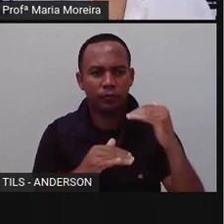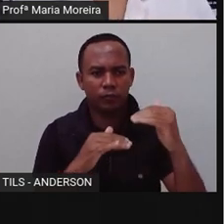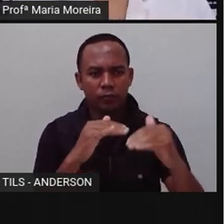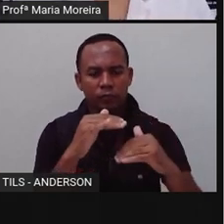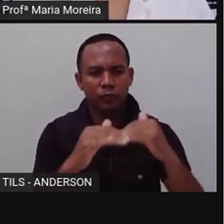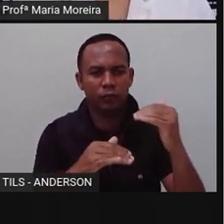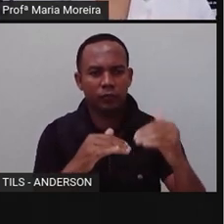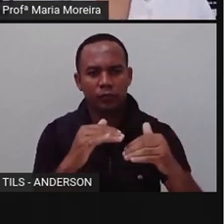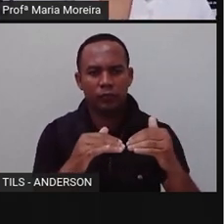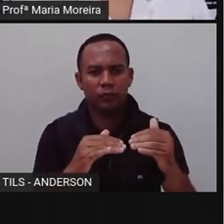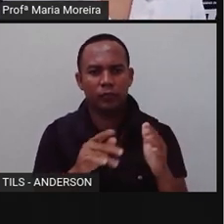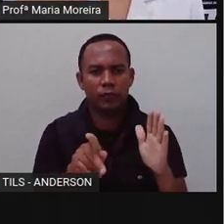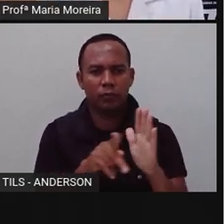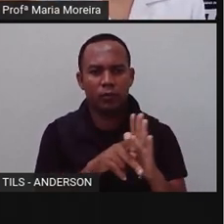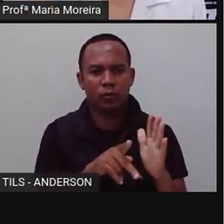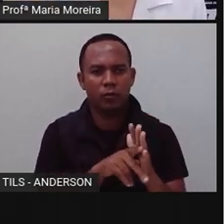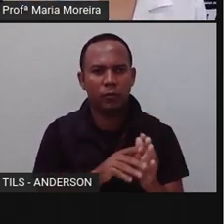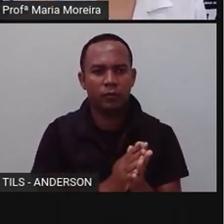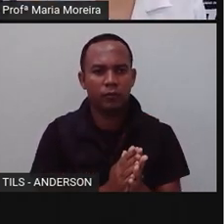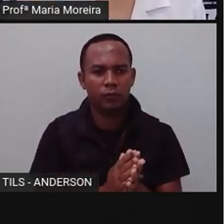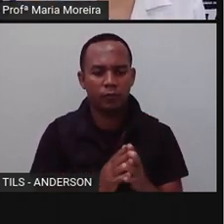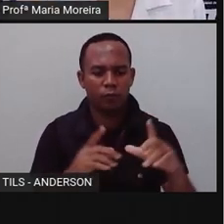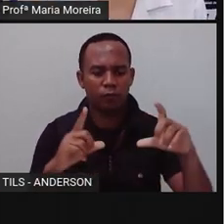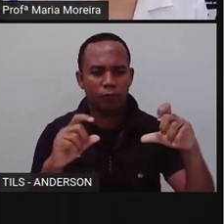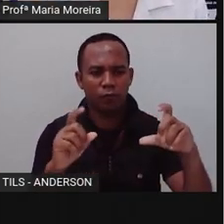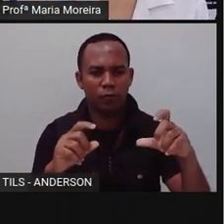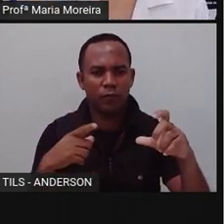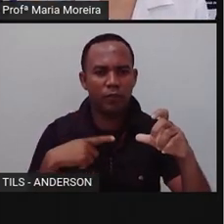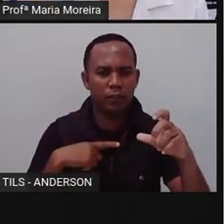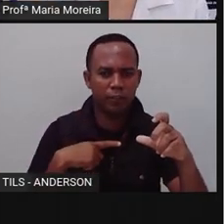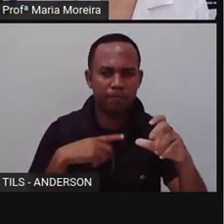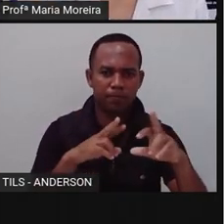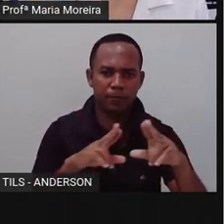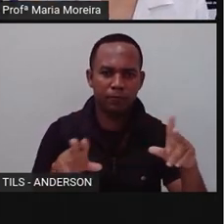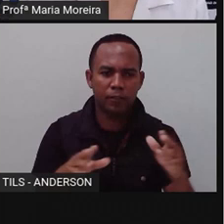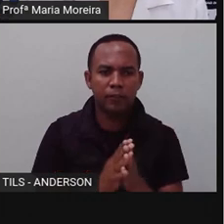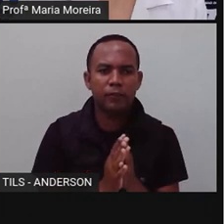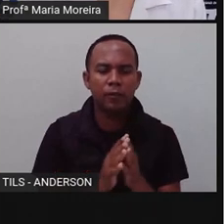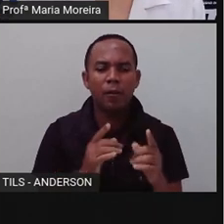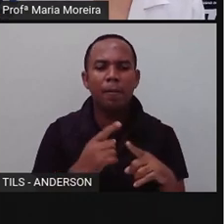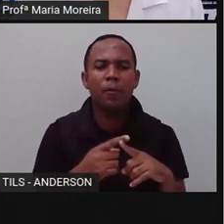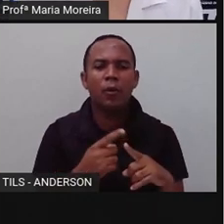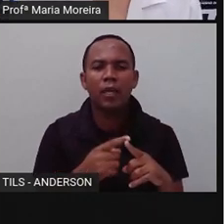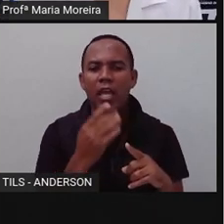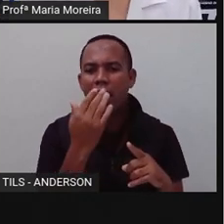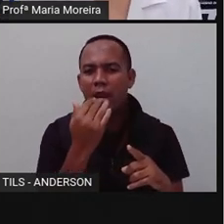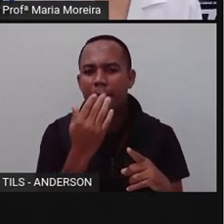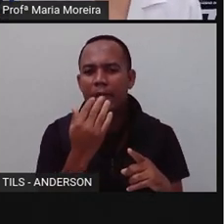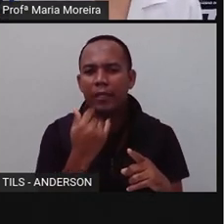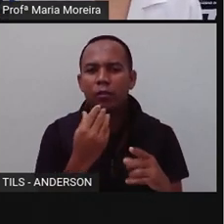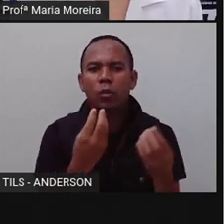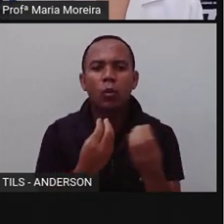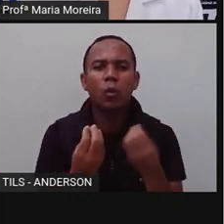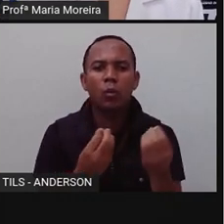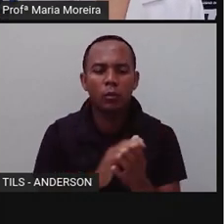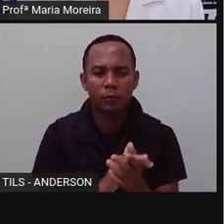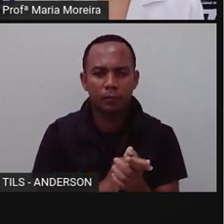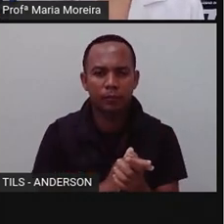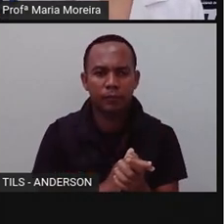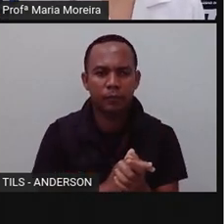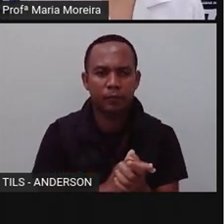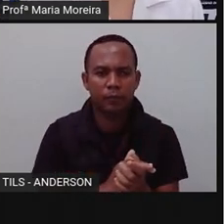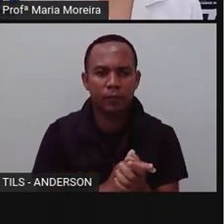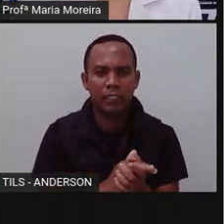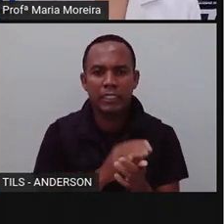chegar à fase adulta. E aí na imagem tem alguém alimentando, né? Por que que tá alimentando? Porque é artificial. Então,